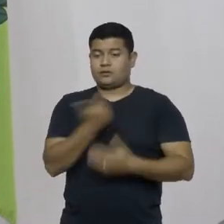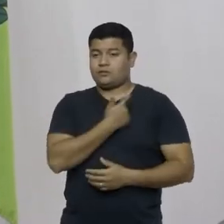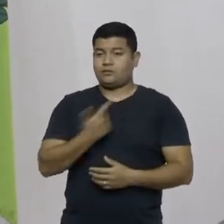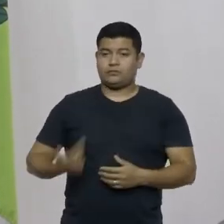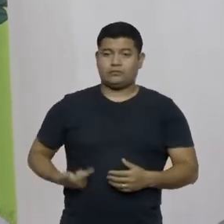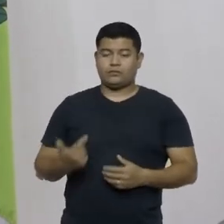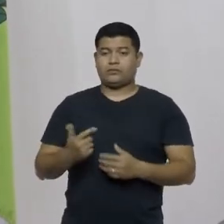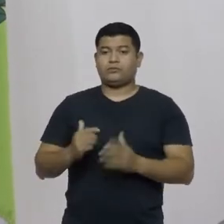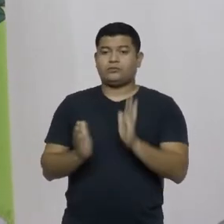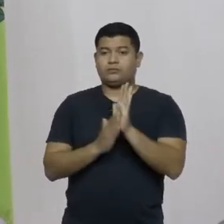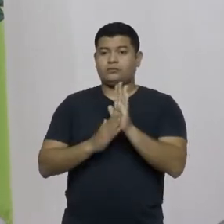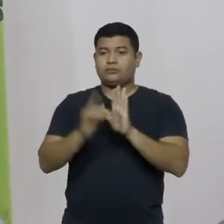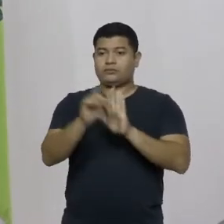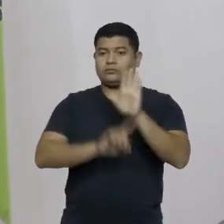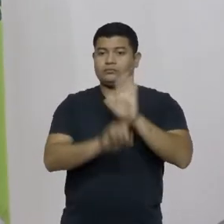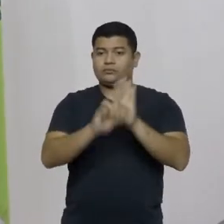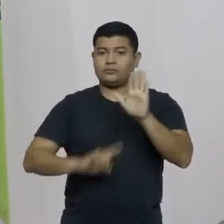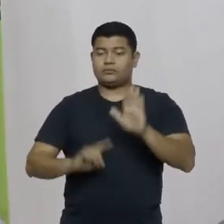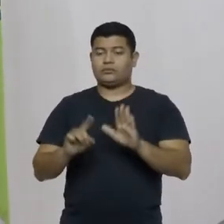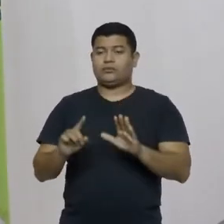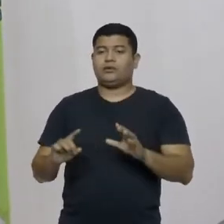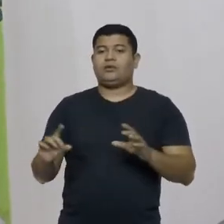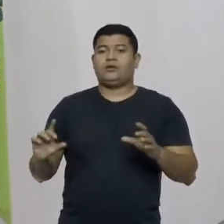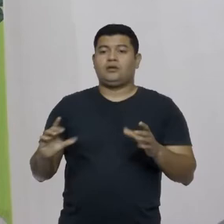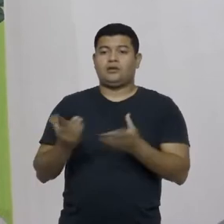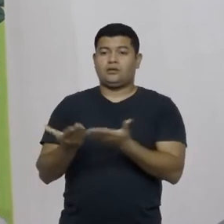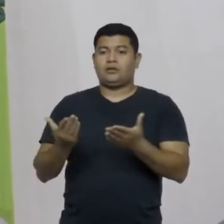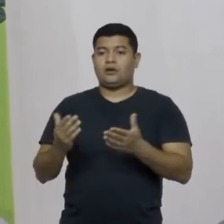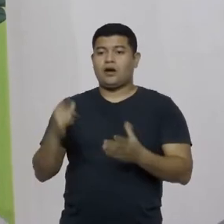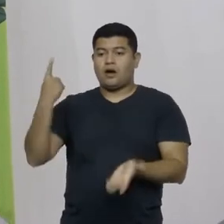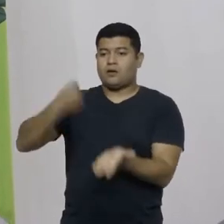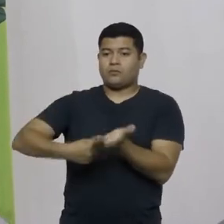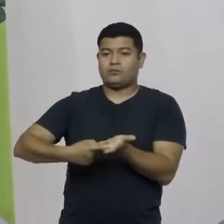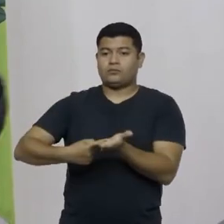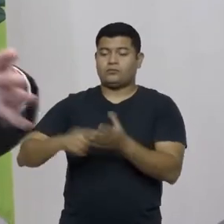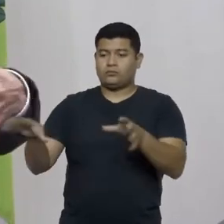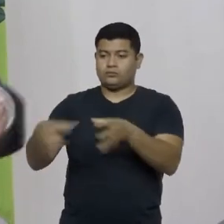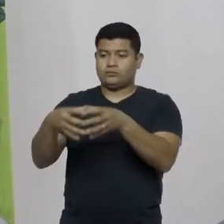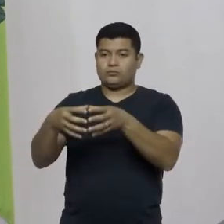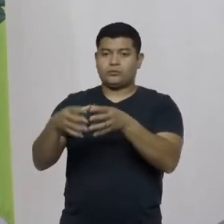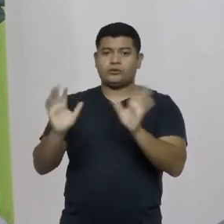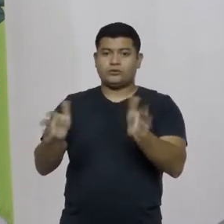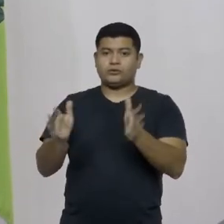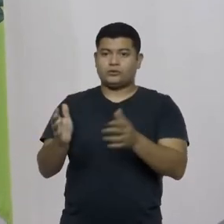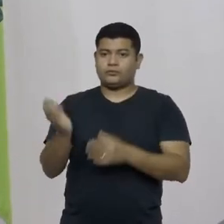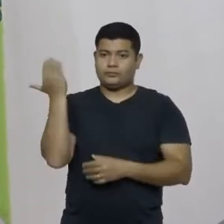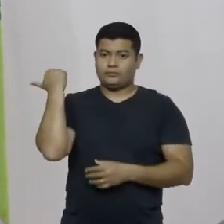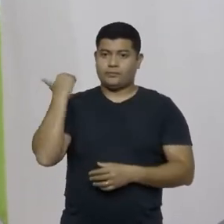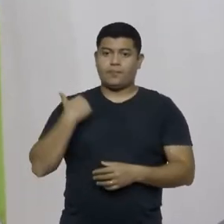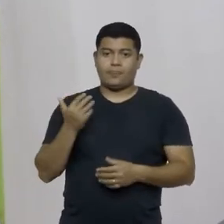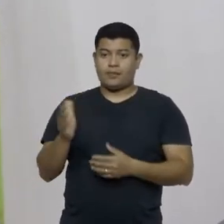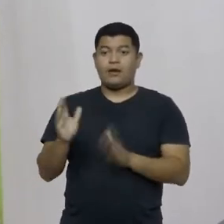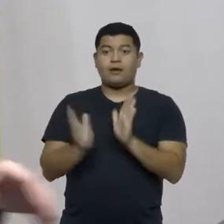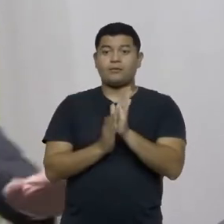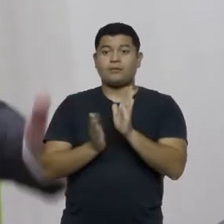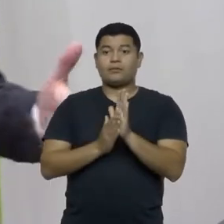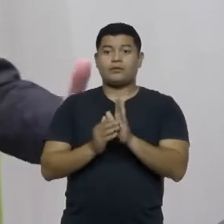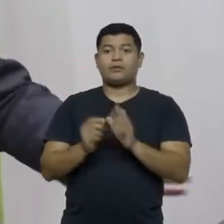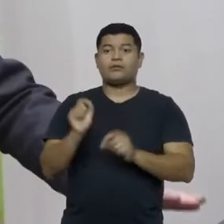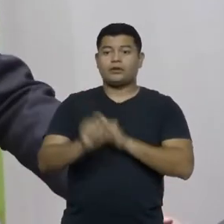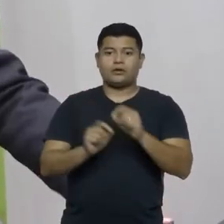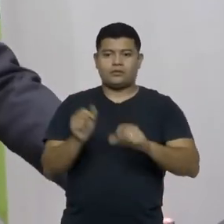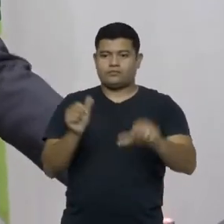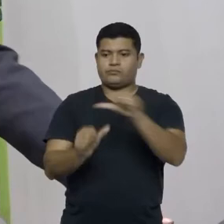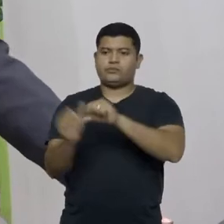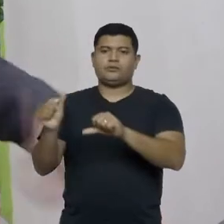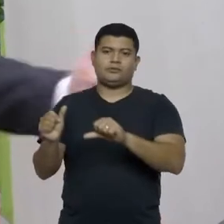de cláusulas de acordo coletivo que já estavam firmados na verdade ele propõe a renovação então nesses